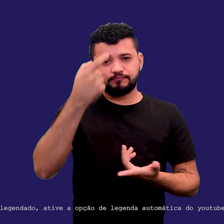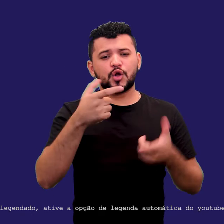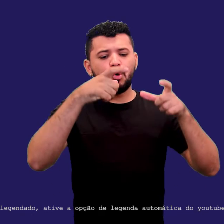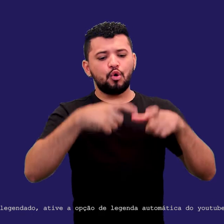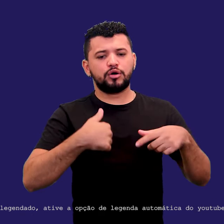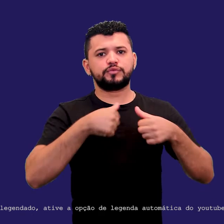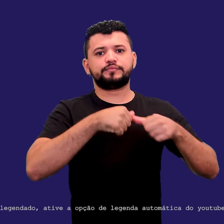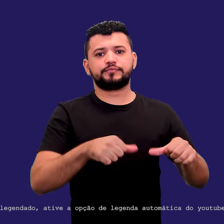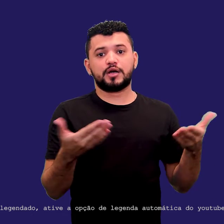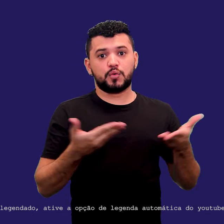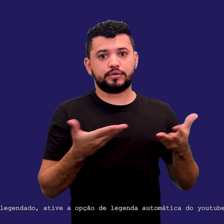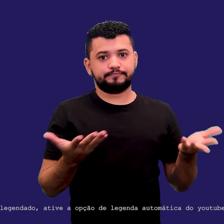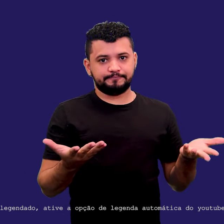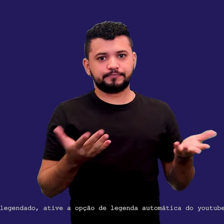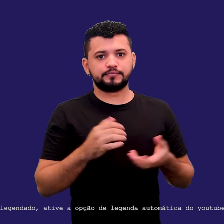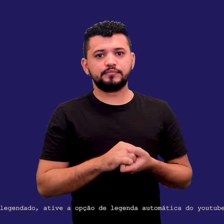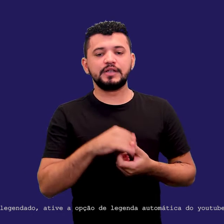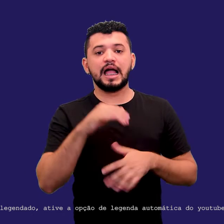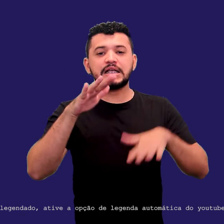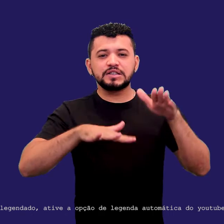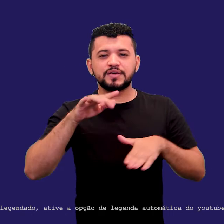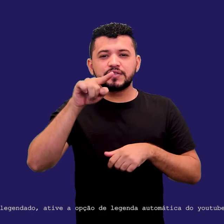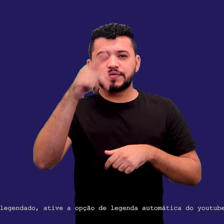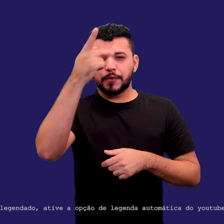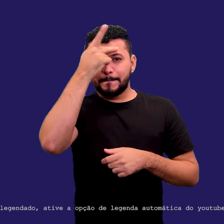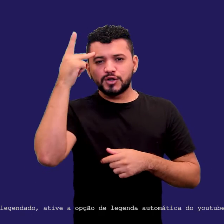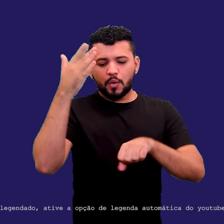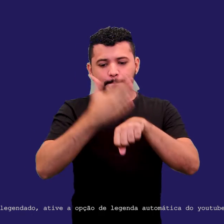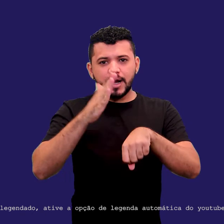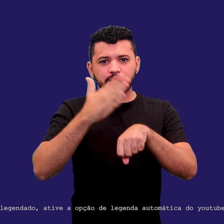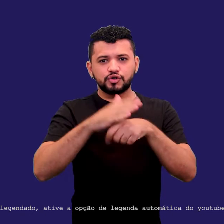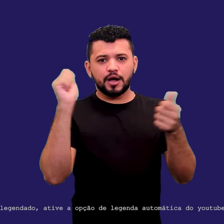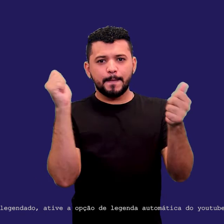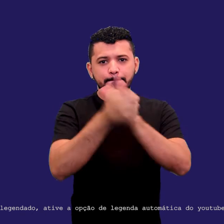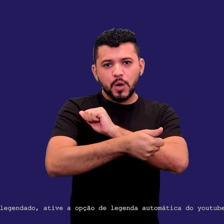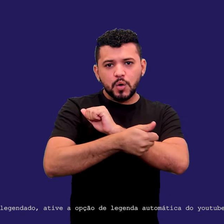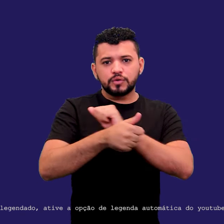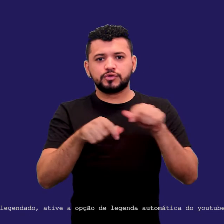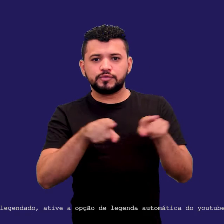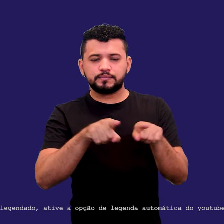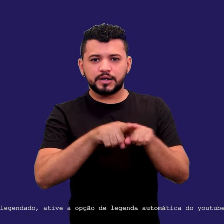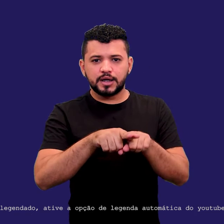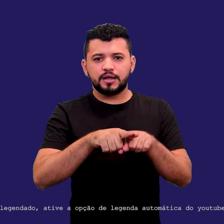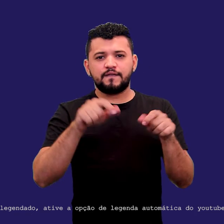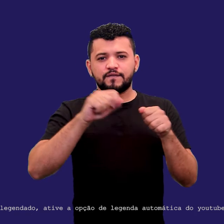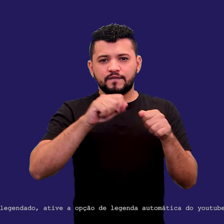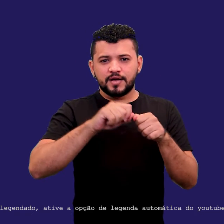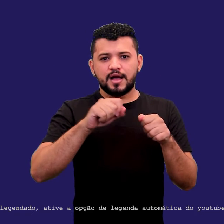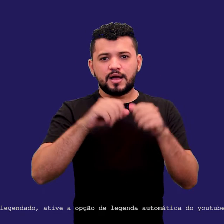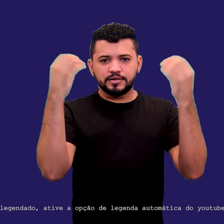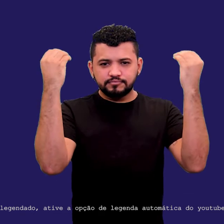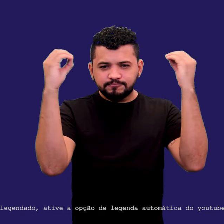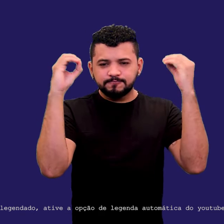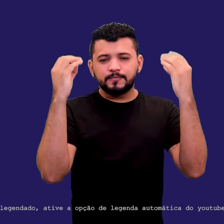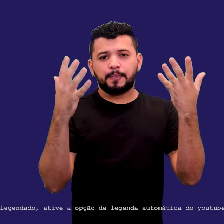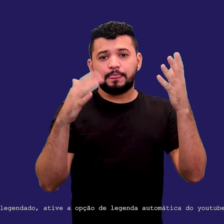um atleta ou um profissional, um amador, né? Uma pessoa que pratica atividade física, ela não